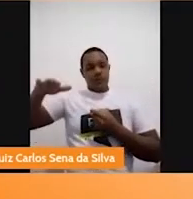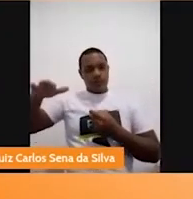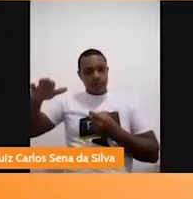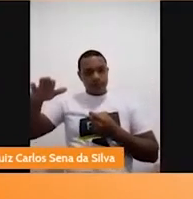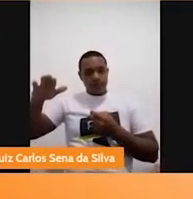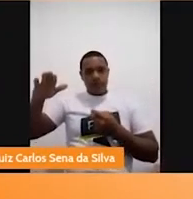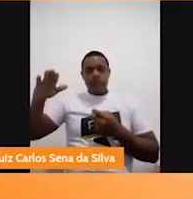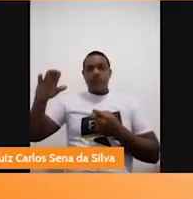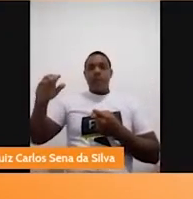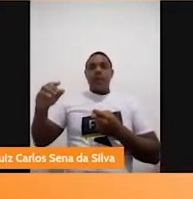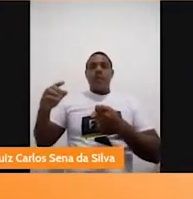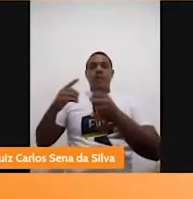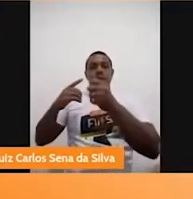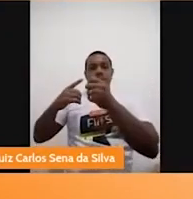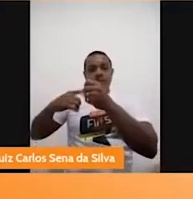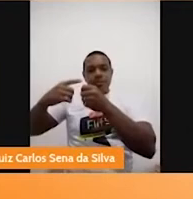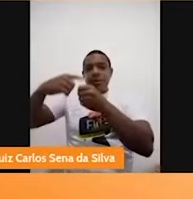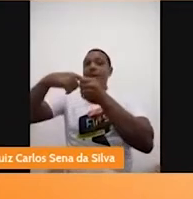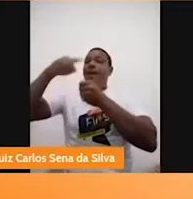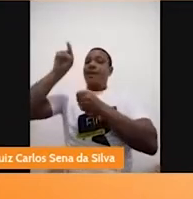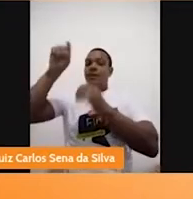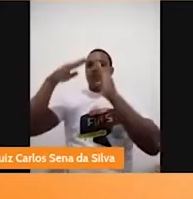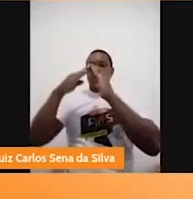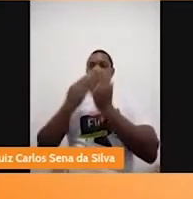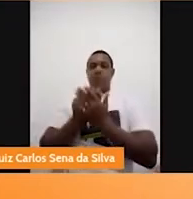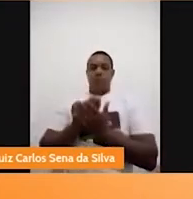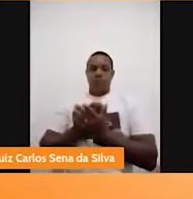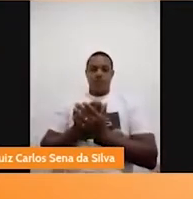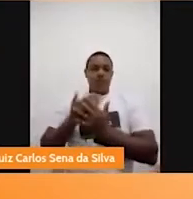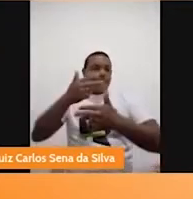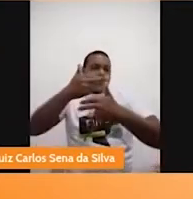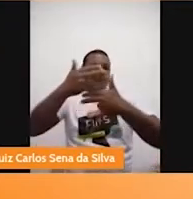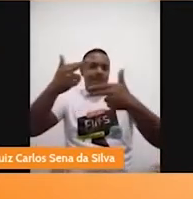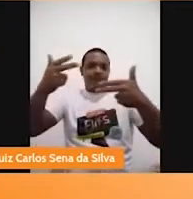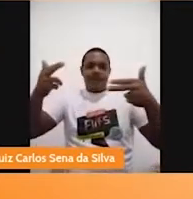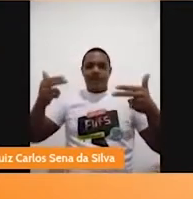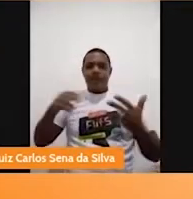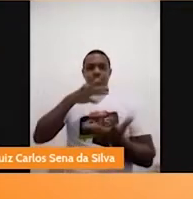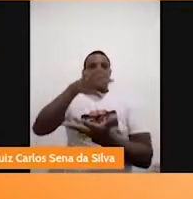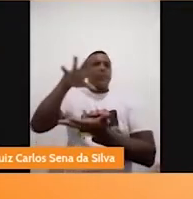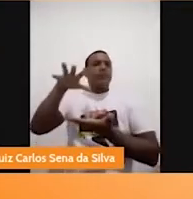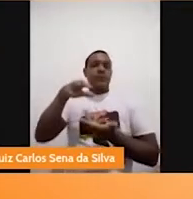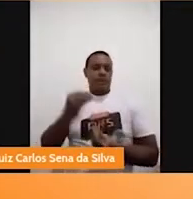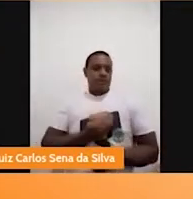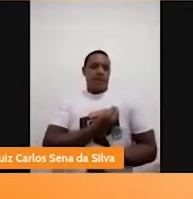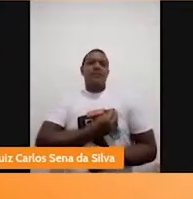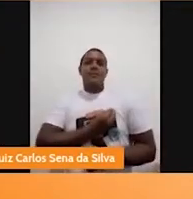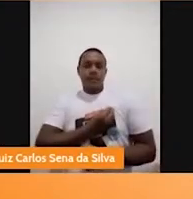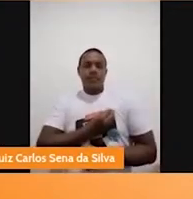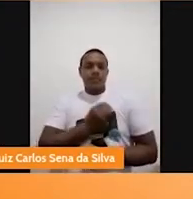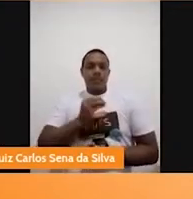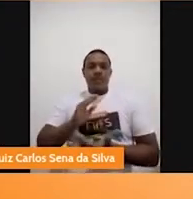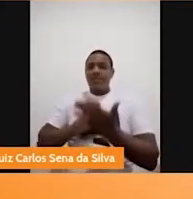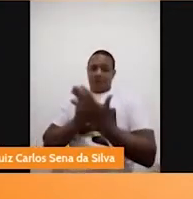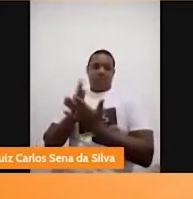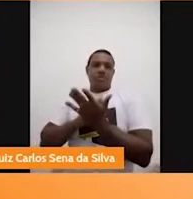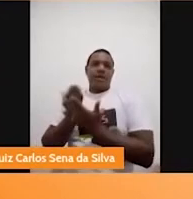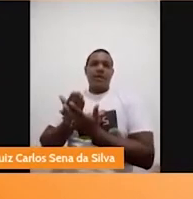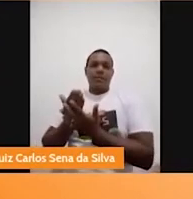diversidade, ela está aí no mundo e trazer a discussão de como seria chato o mundo se todo mundo fosse igual.